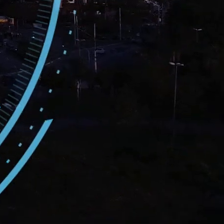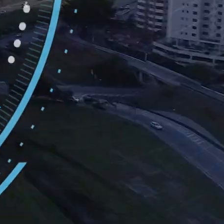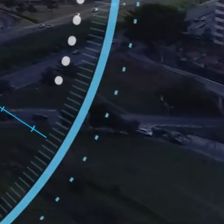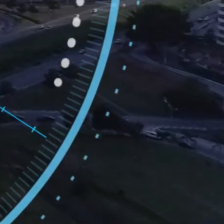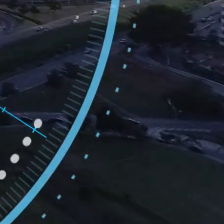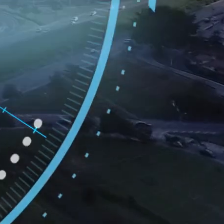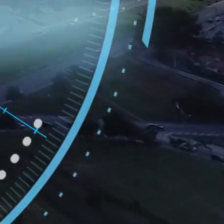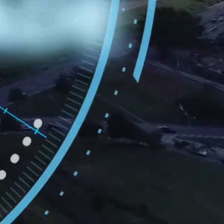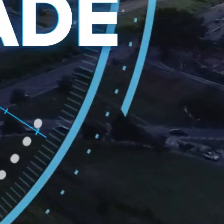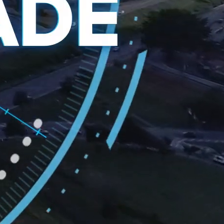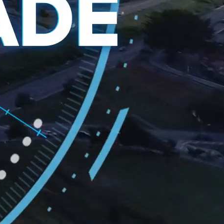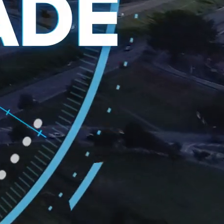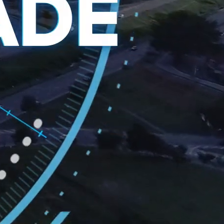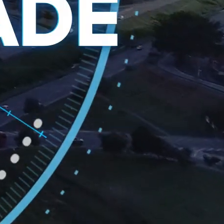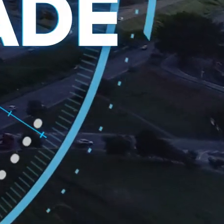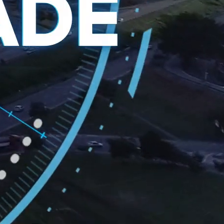Tchau, tchau!